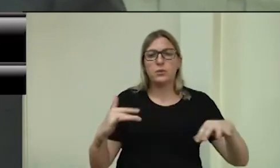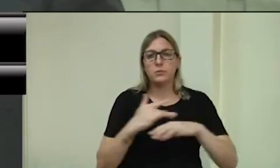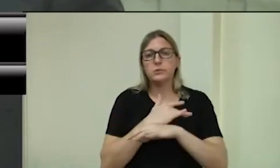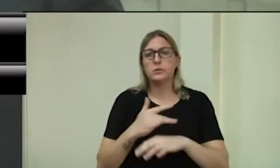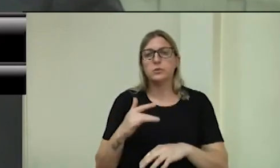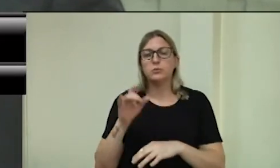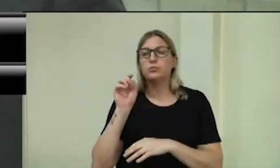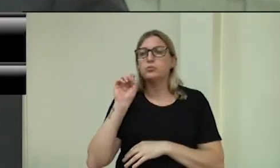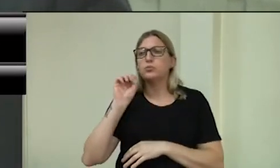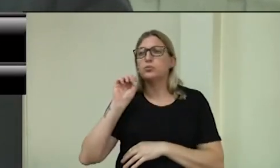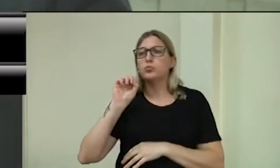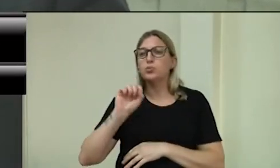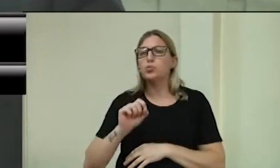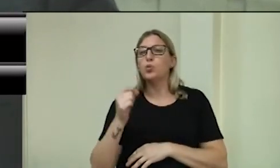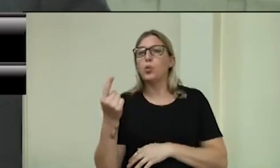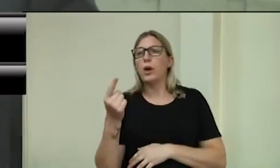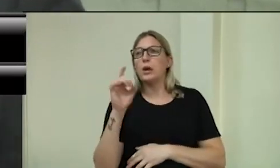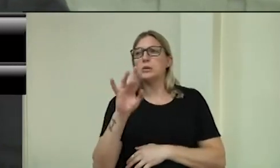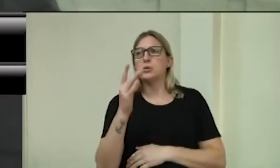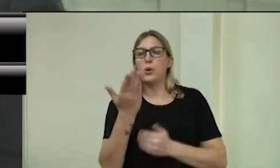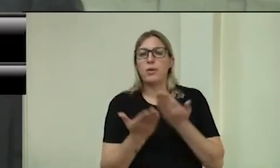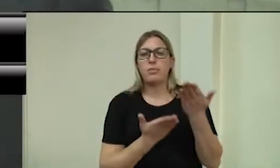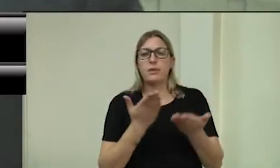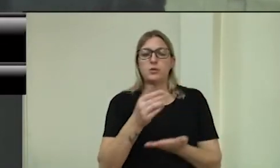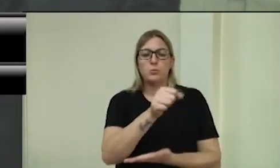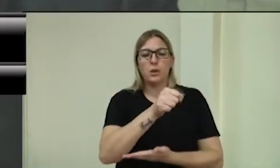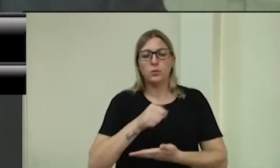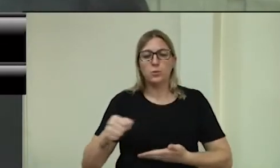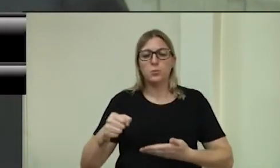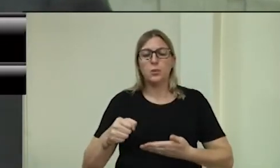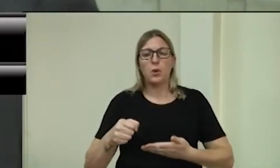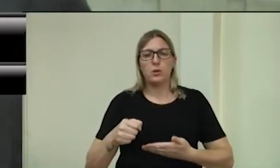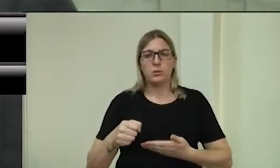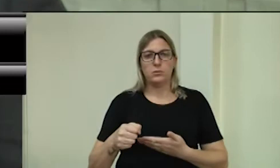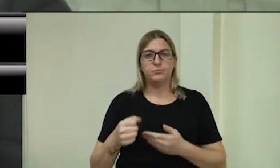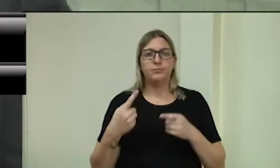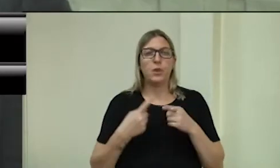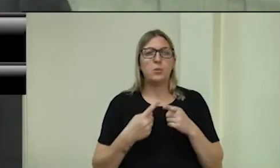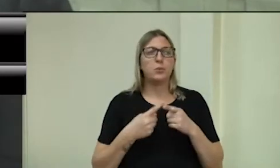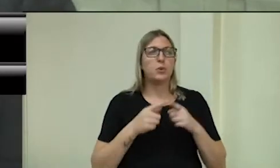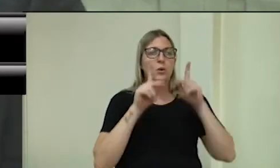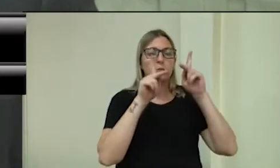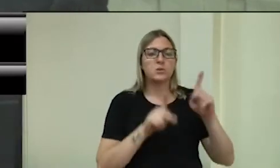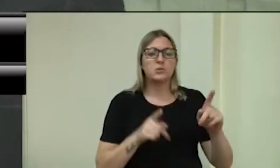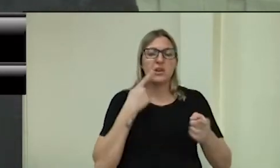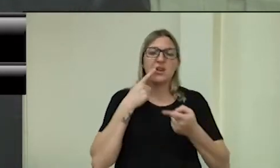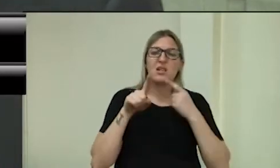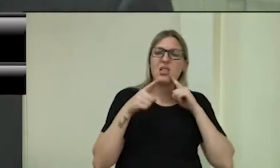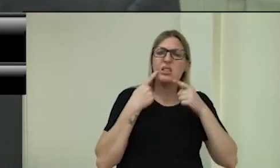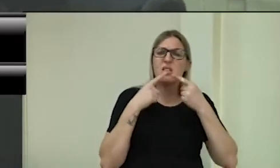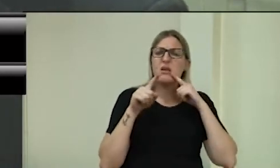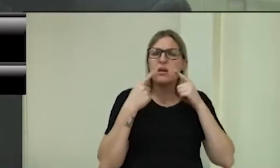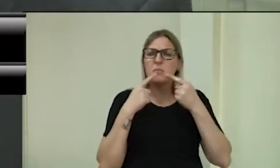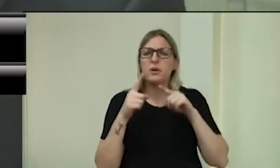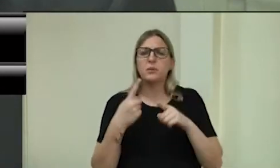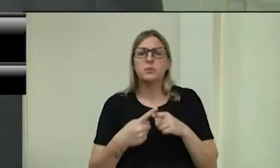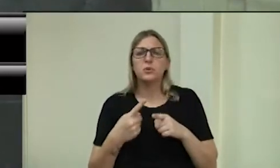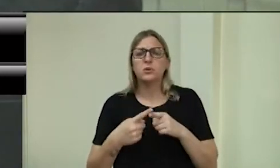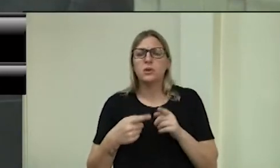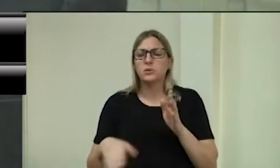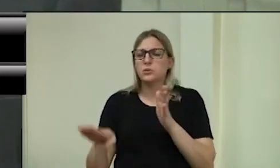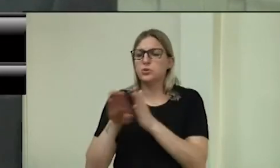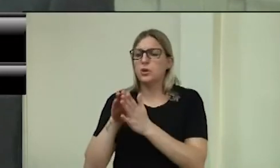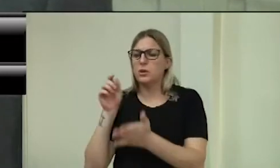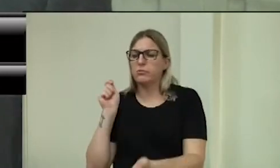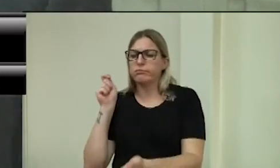só para atender na porta. Porque é algo que principalmente o pessoal acabou reclamando, porque o pessoal vai fazer a sua